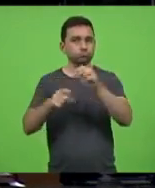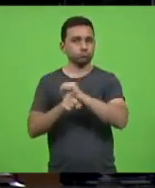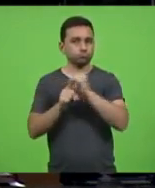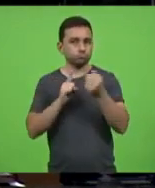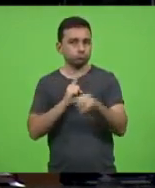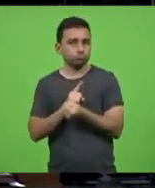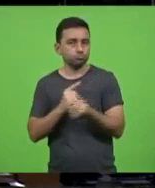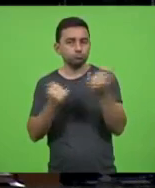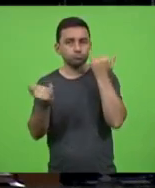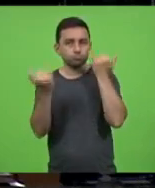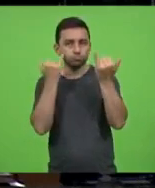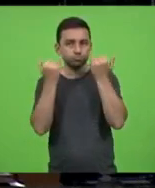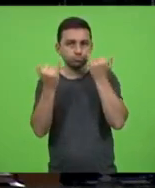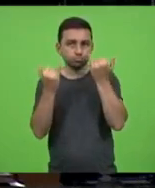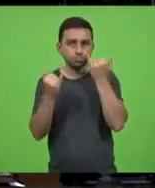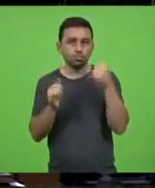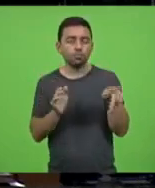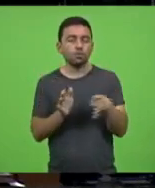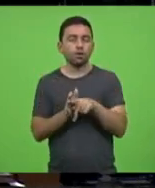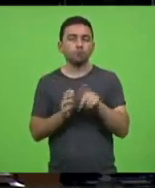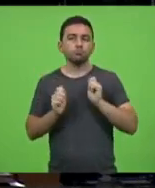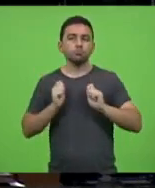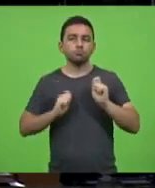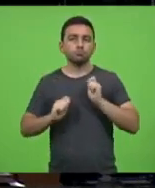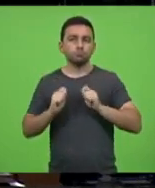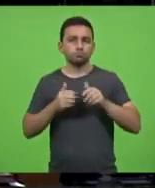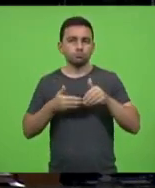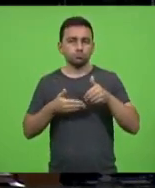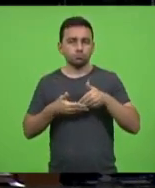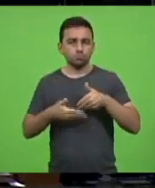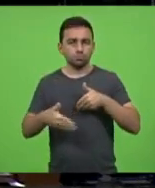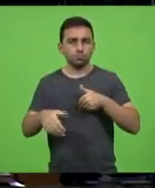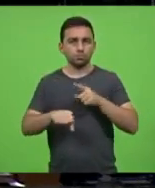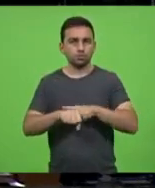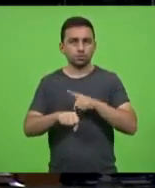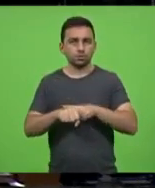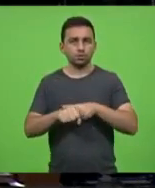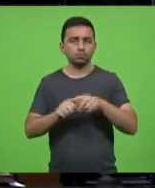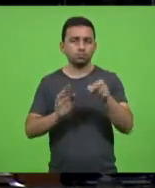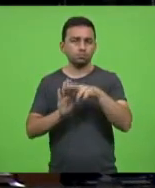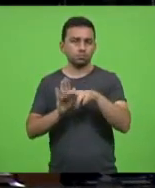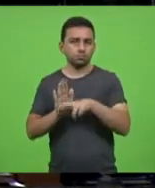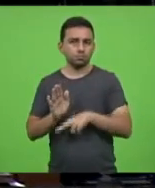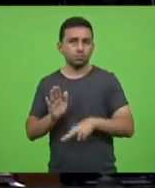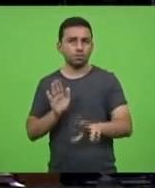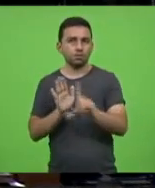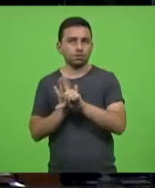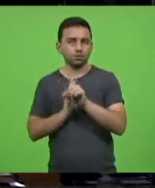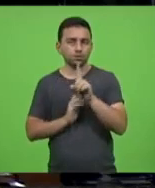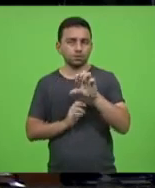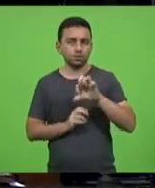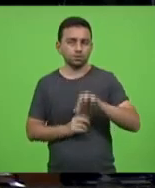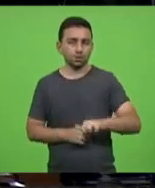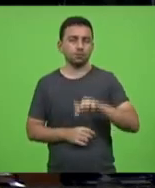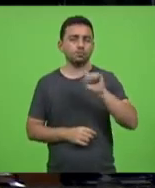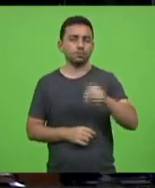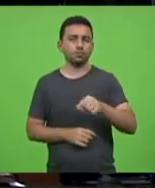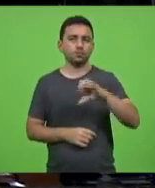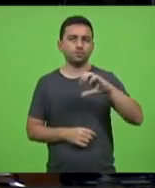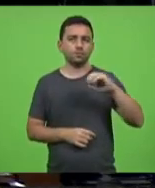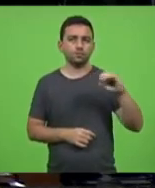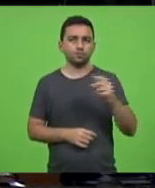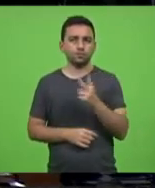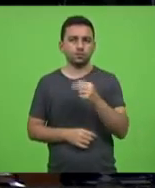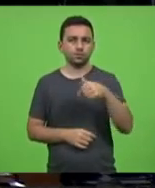acerca da expectativa temporal do estado regulamentar a lei 17.900 de 27 de janeiro de